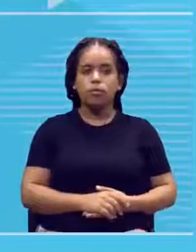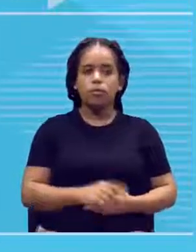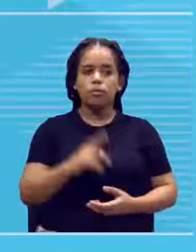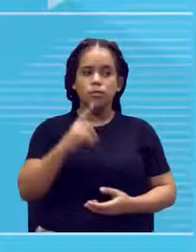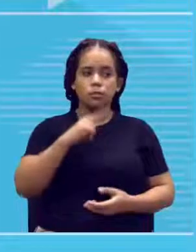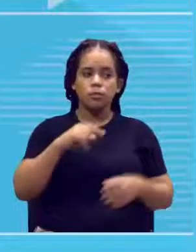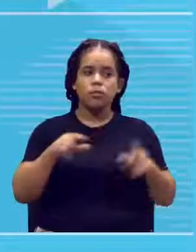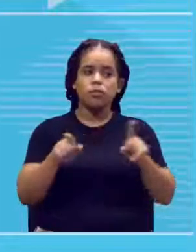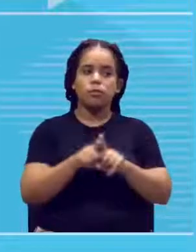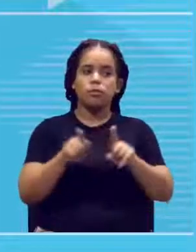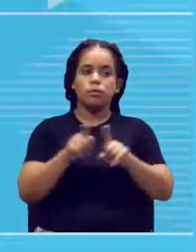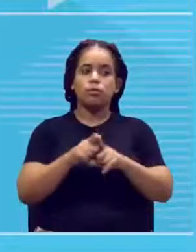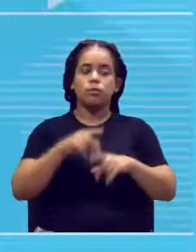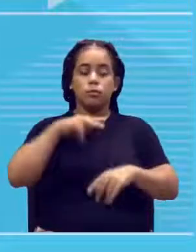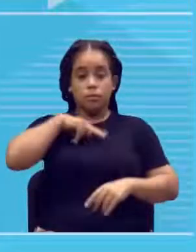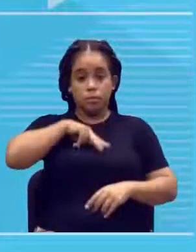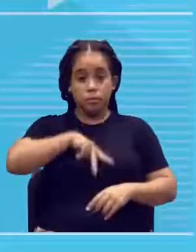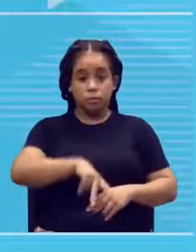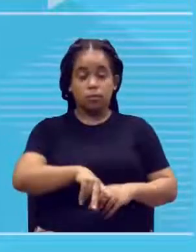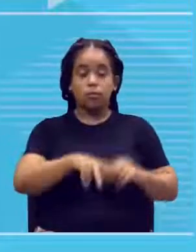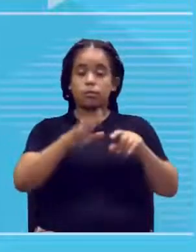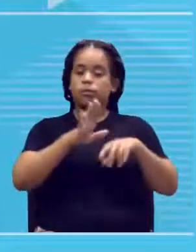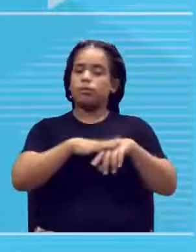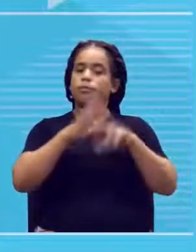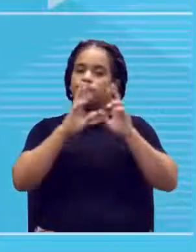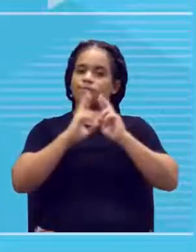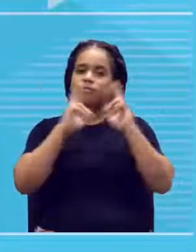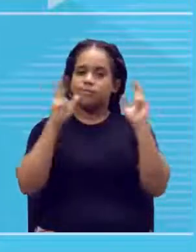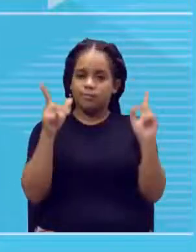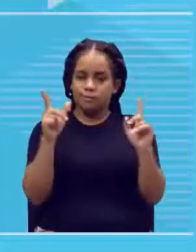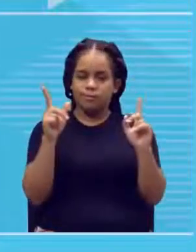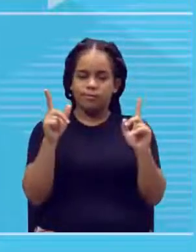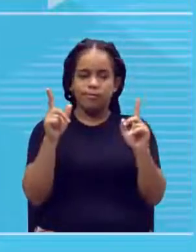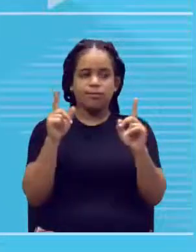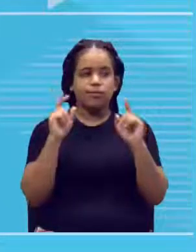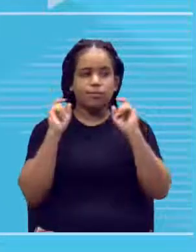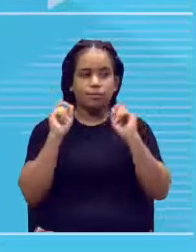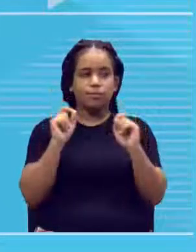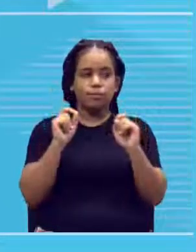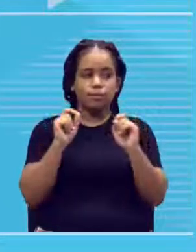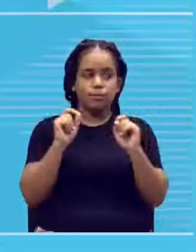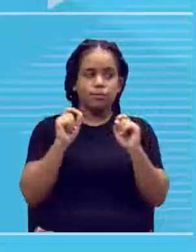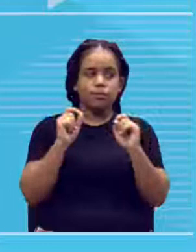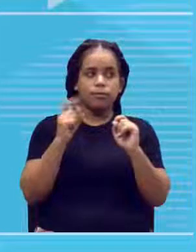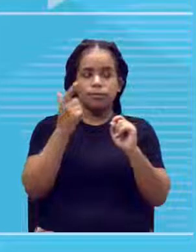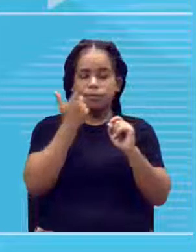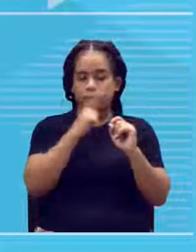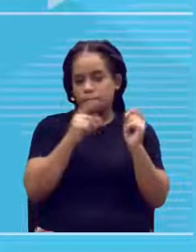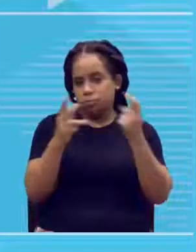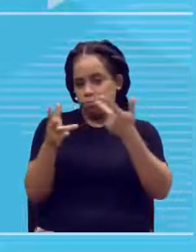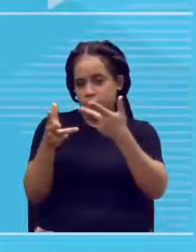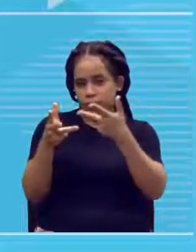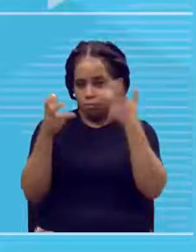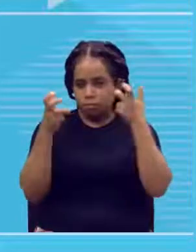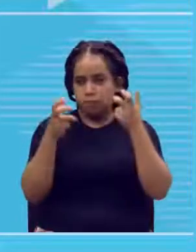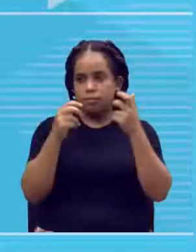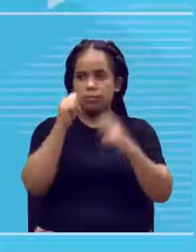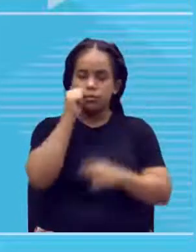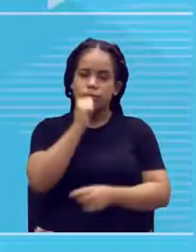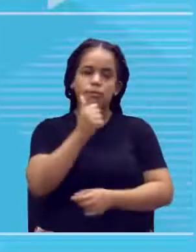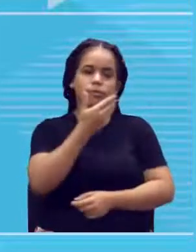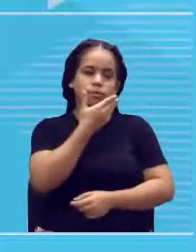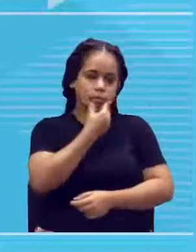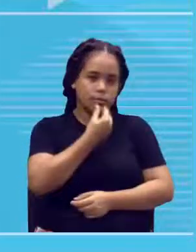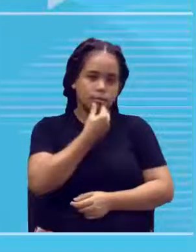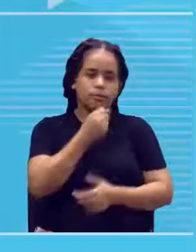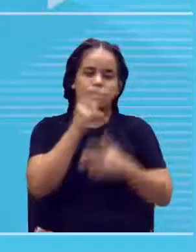dizigóticos, são aqueles gêmeos que são mais diferentes, tá? Que, normalmente, a gente consegue saber claramente quando nasce um menino e uma menina